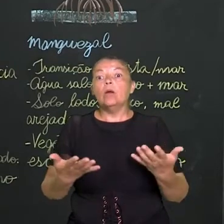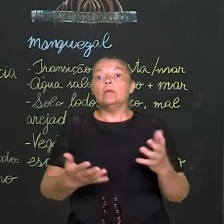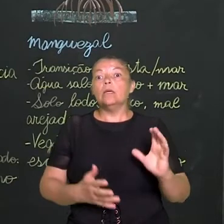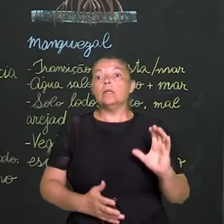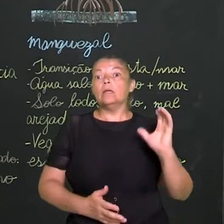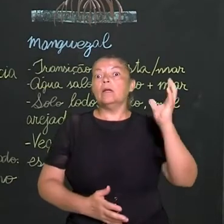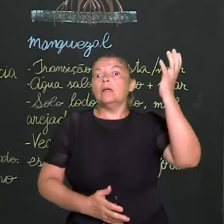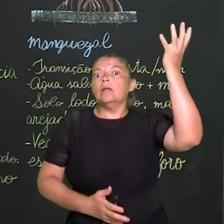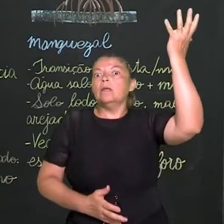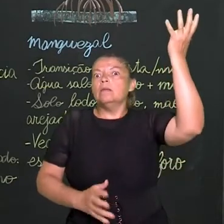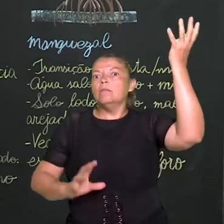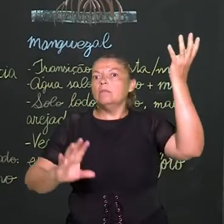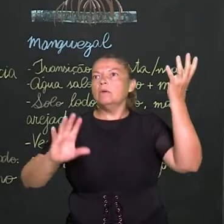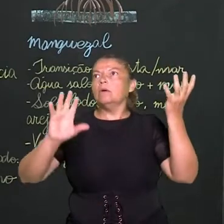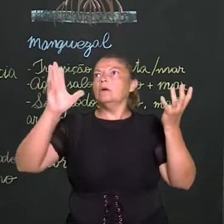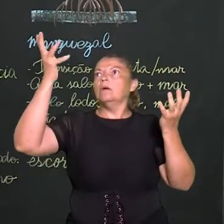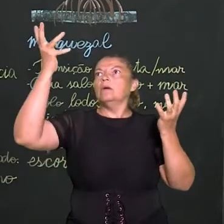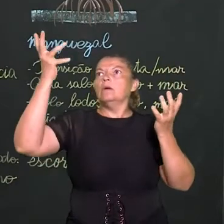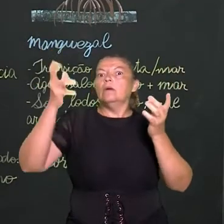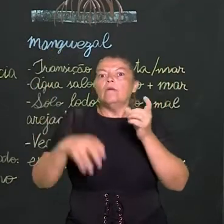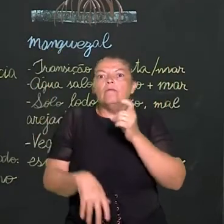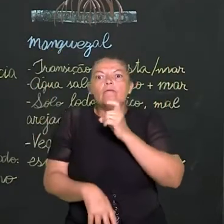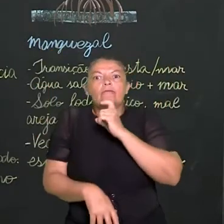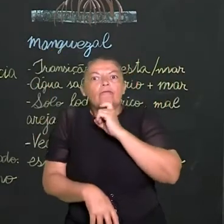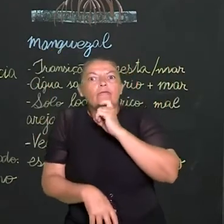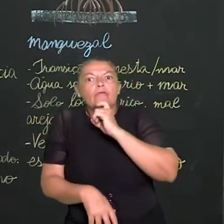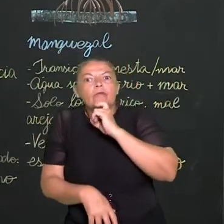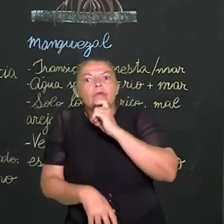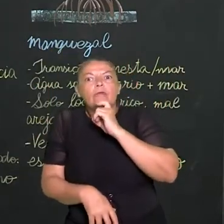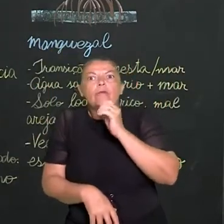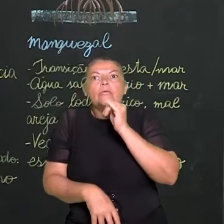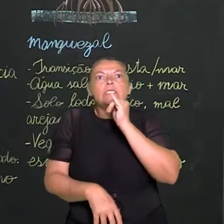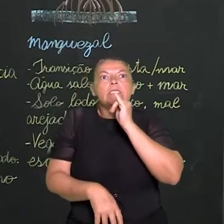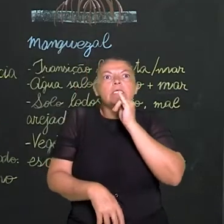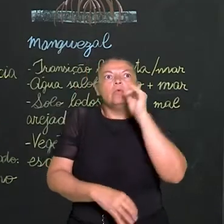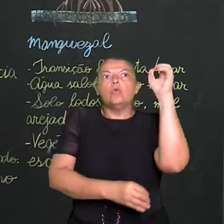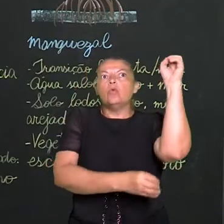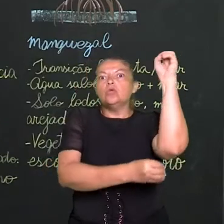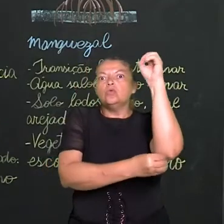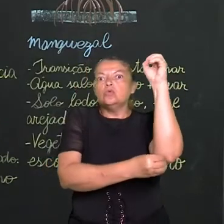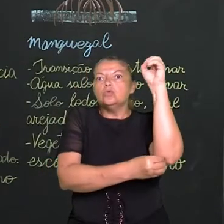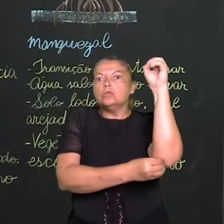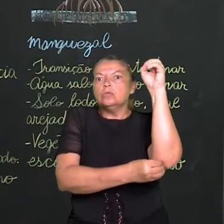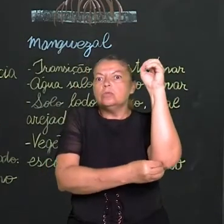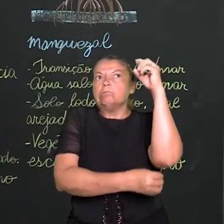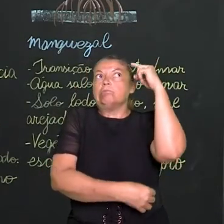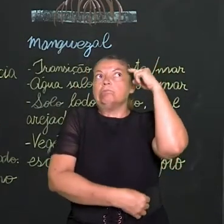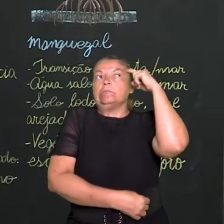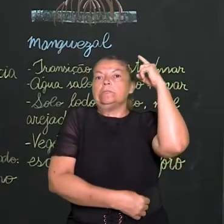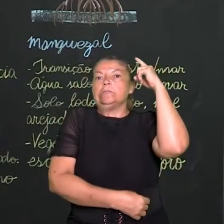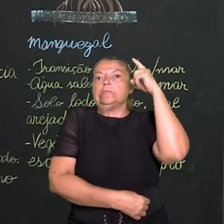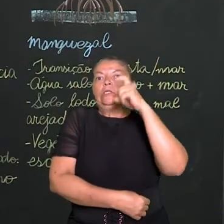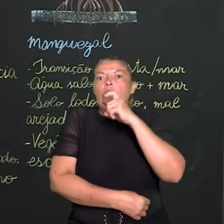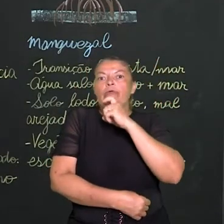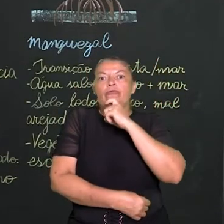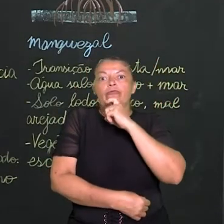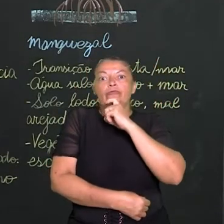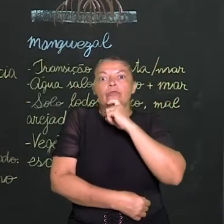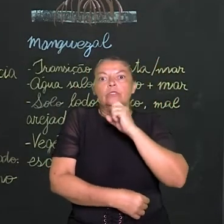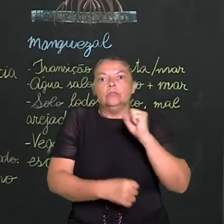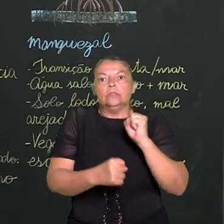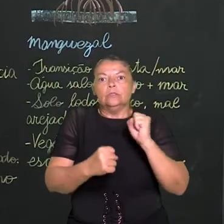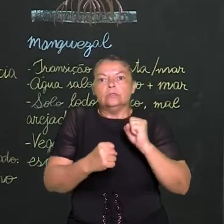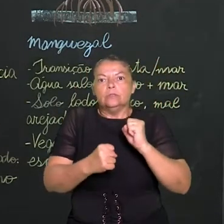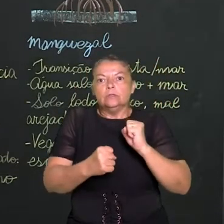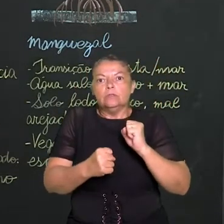se refere a clima, como é o clima desse pampas? Se ele está aí no Rio Grande do Sul, já vem na tua cabeça logo que o negócio